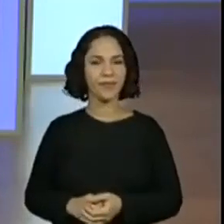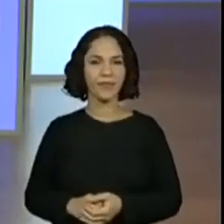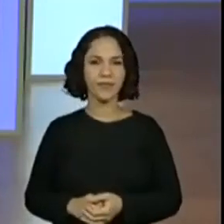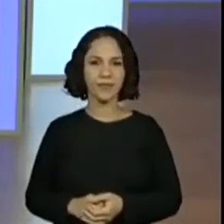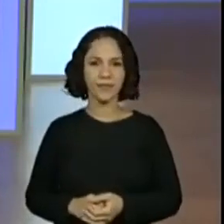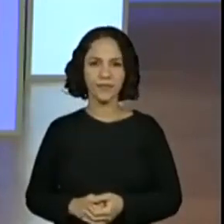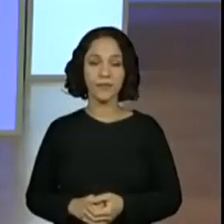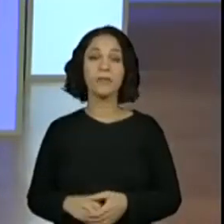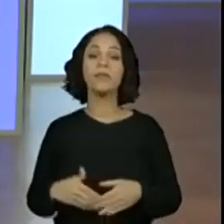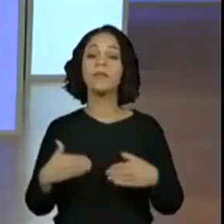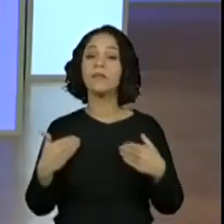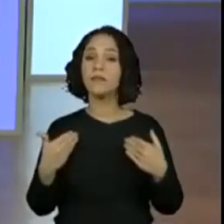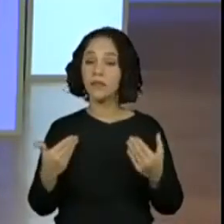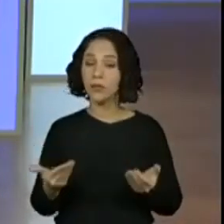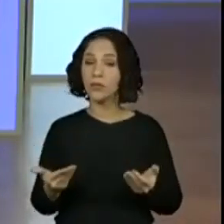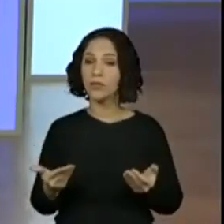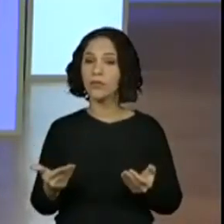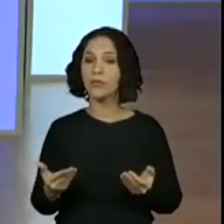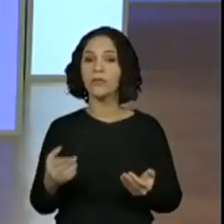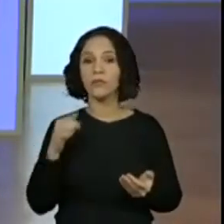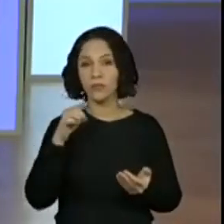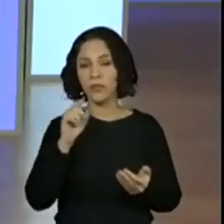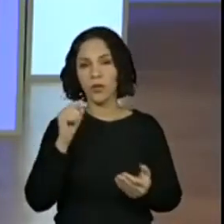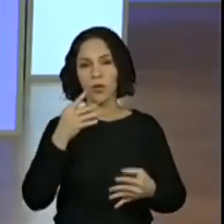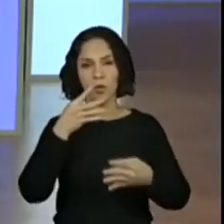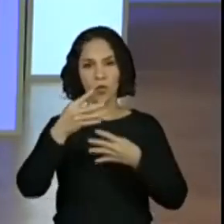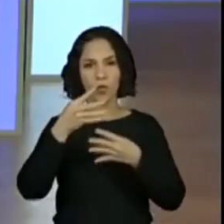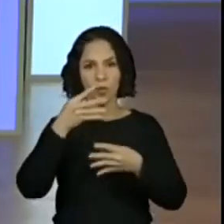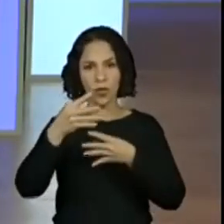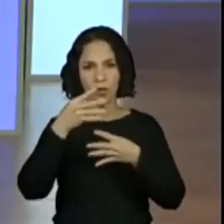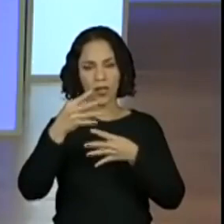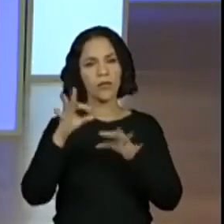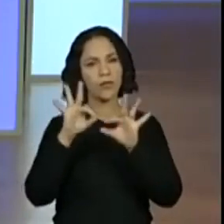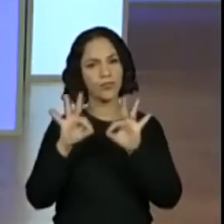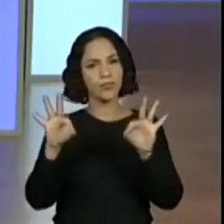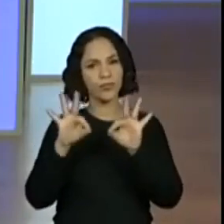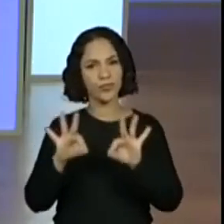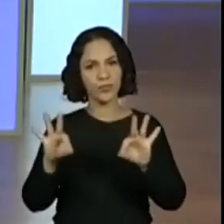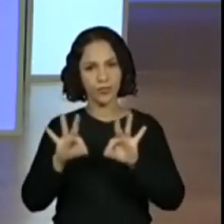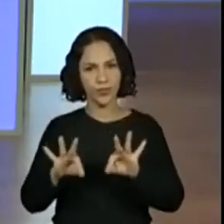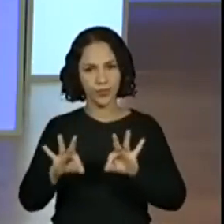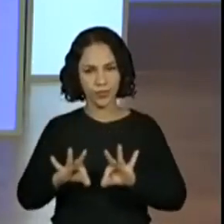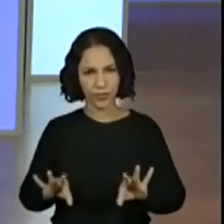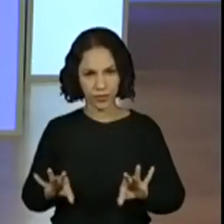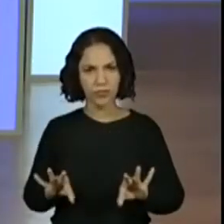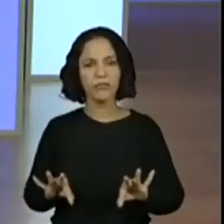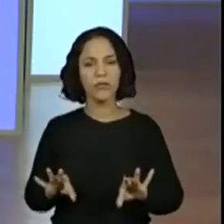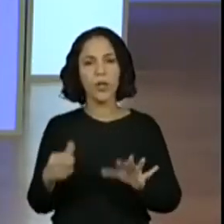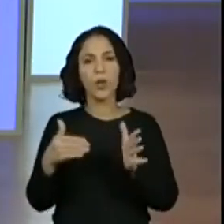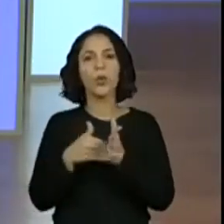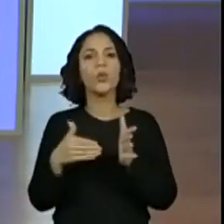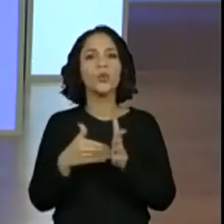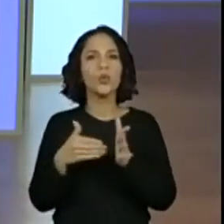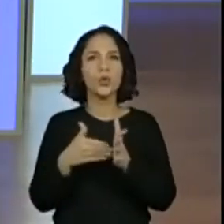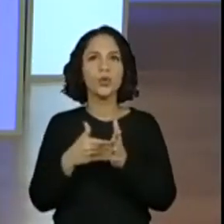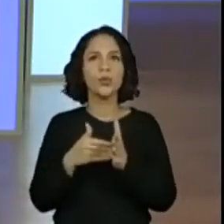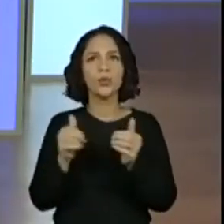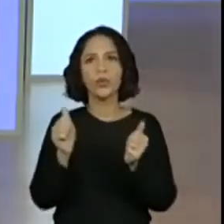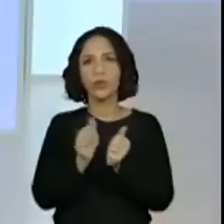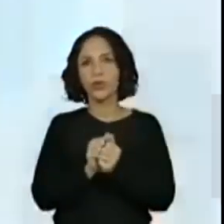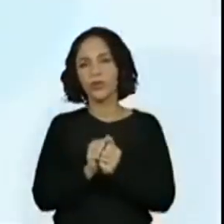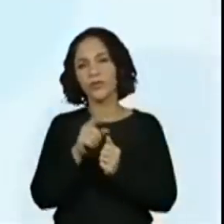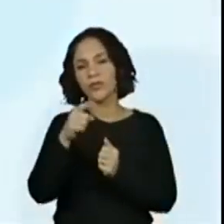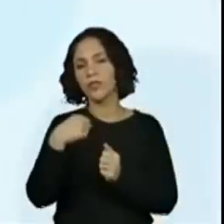Esse foi o, a nossa quadrinha trabalhada em versos. Que é o último verso, com você